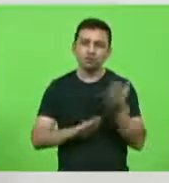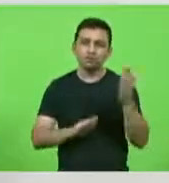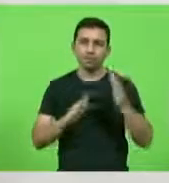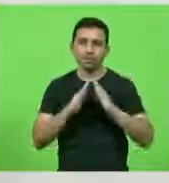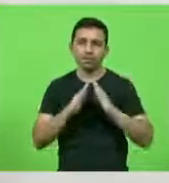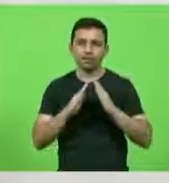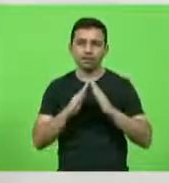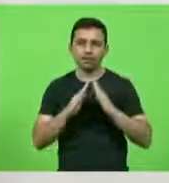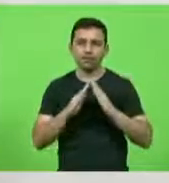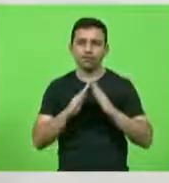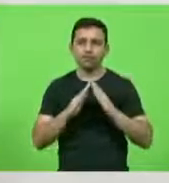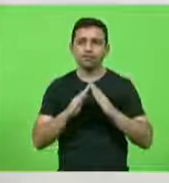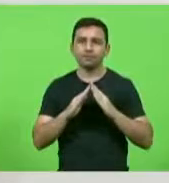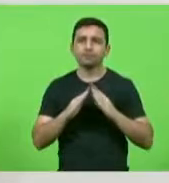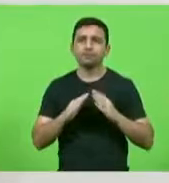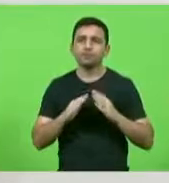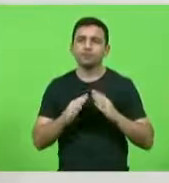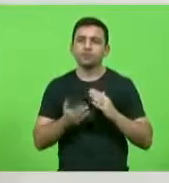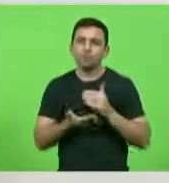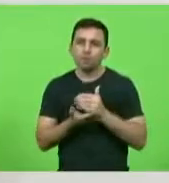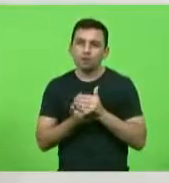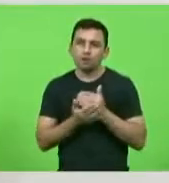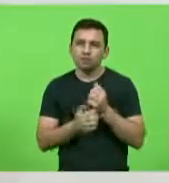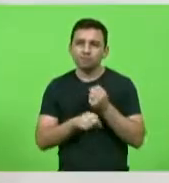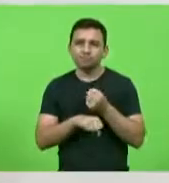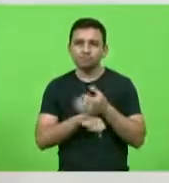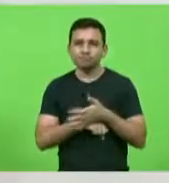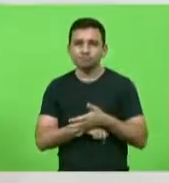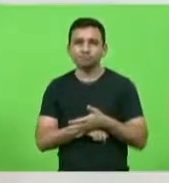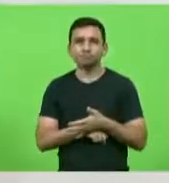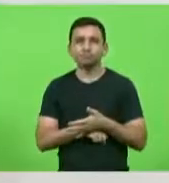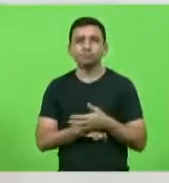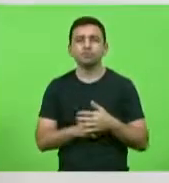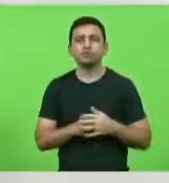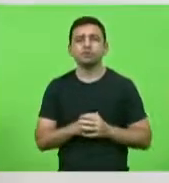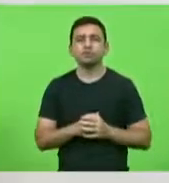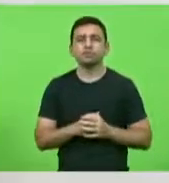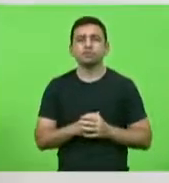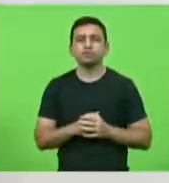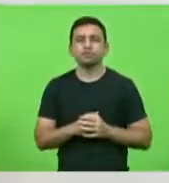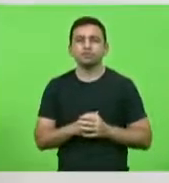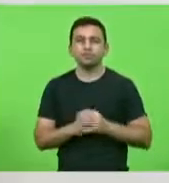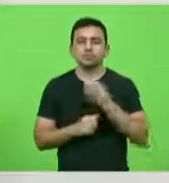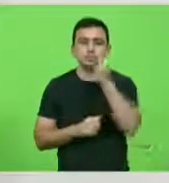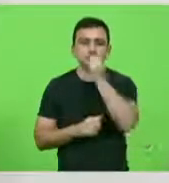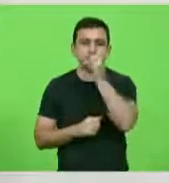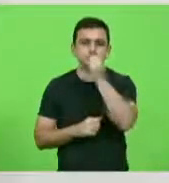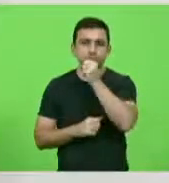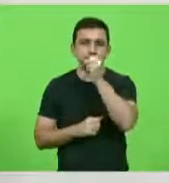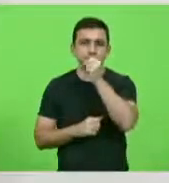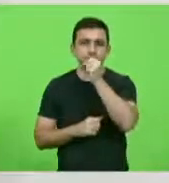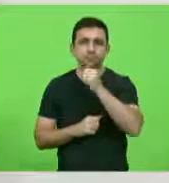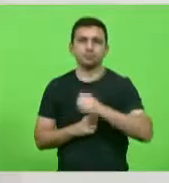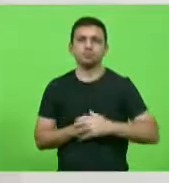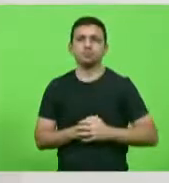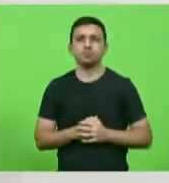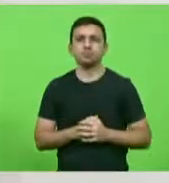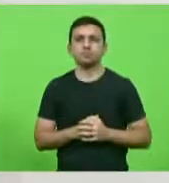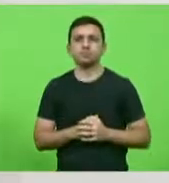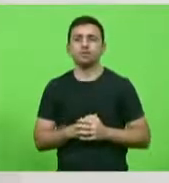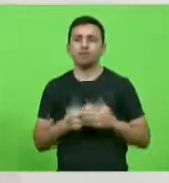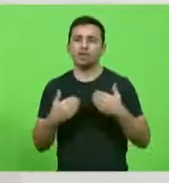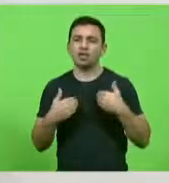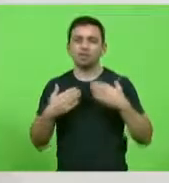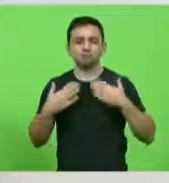no início da madrugada de sábado em paz